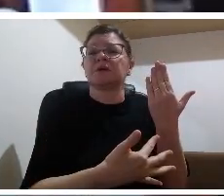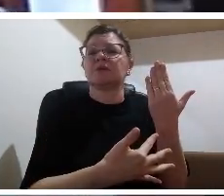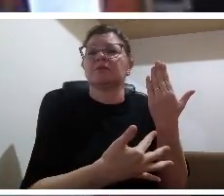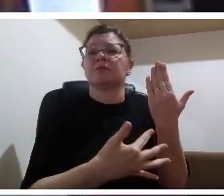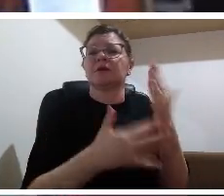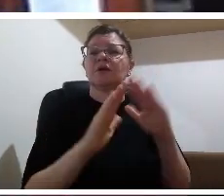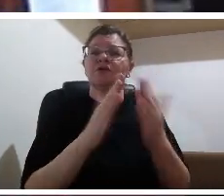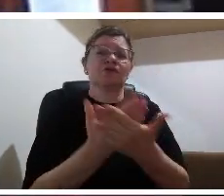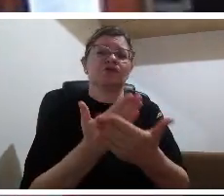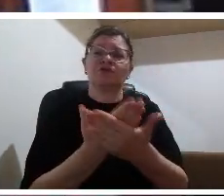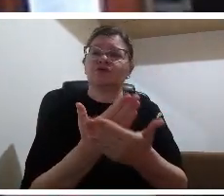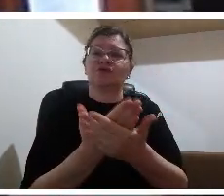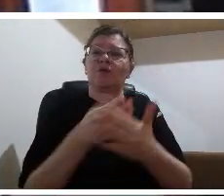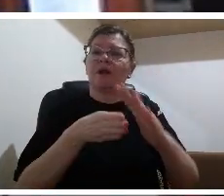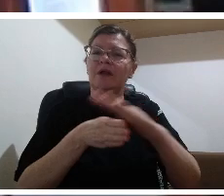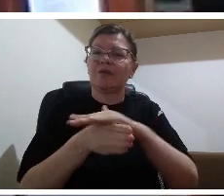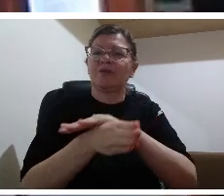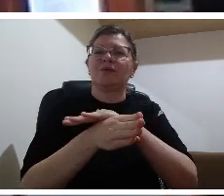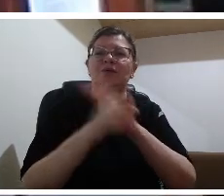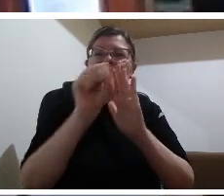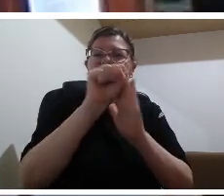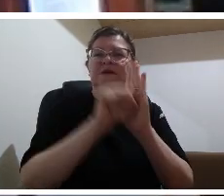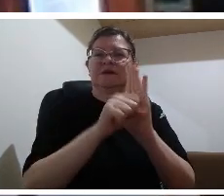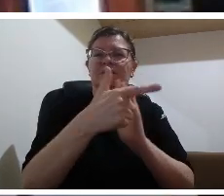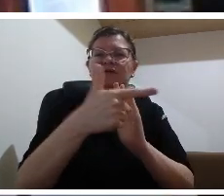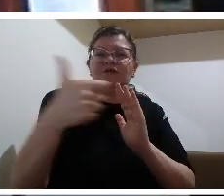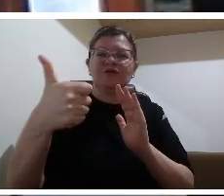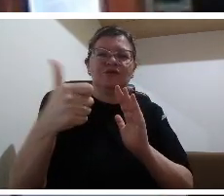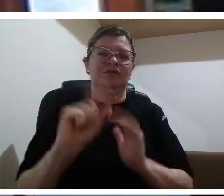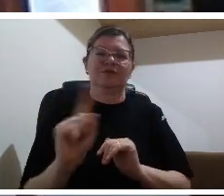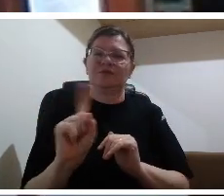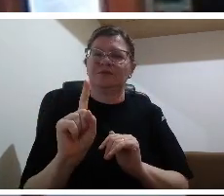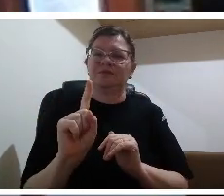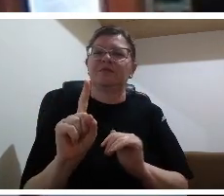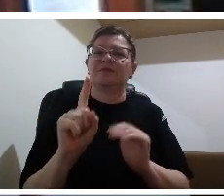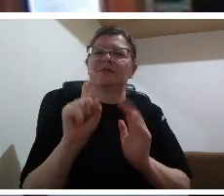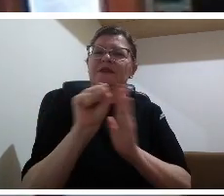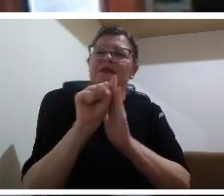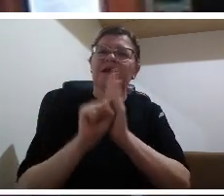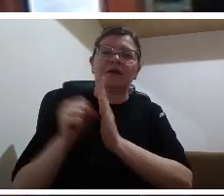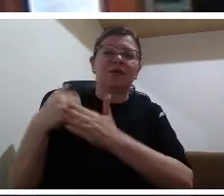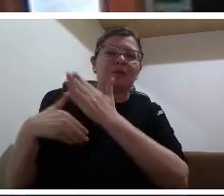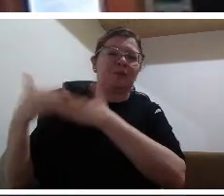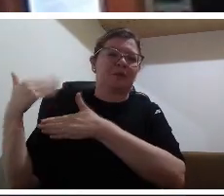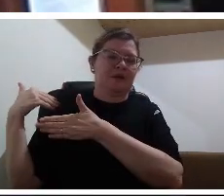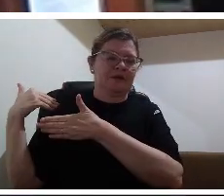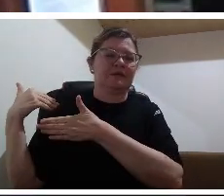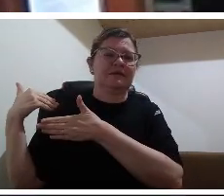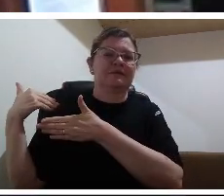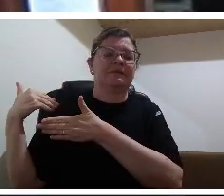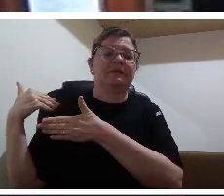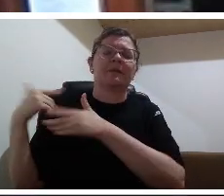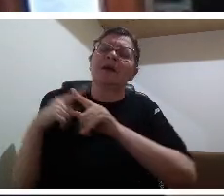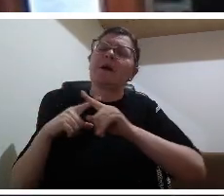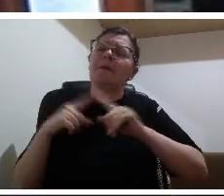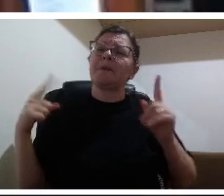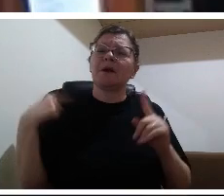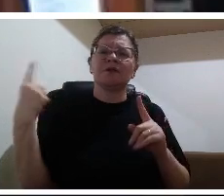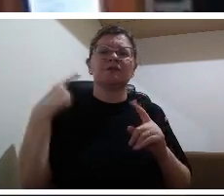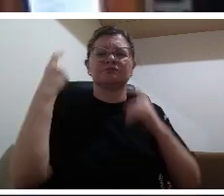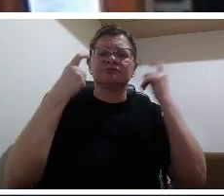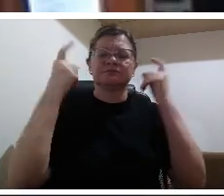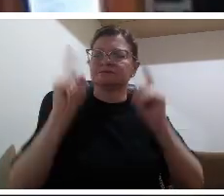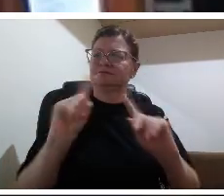não precisamos nos preocupar com isso a escola não tem pressa tem que ser atualizada mas a escola vive uma situação